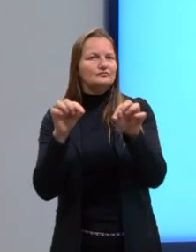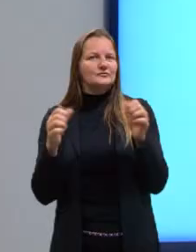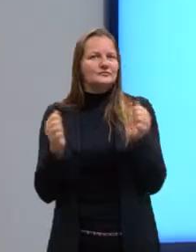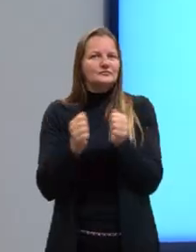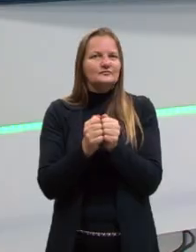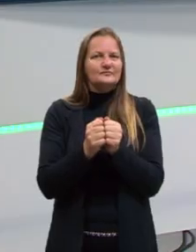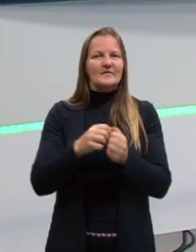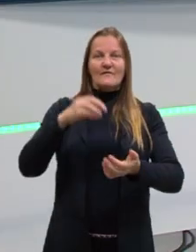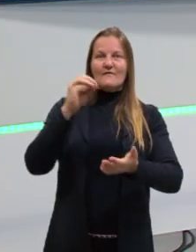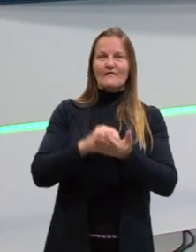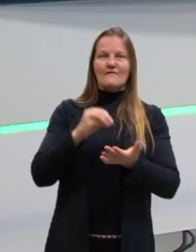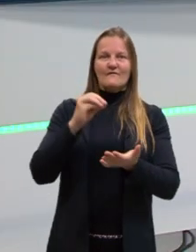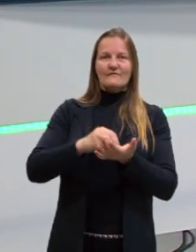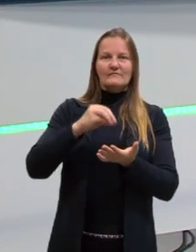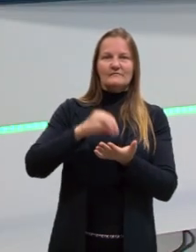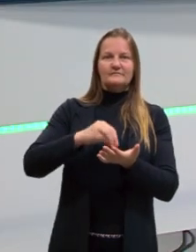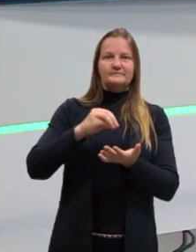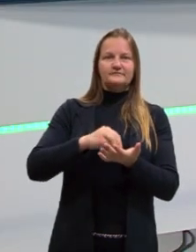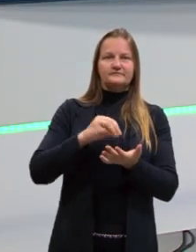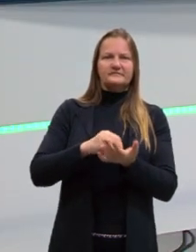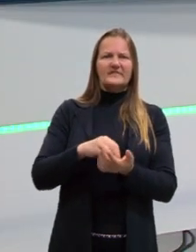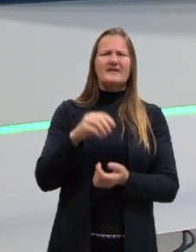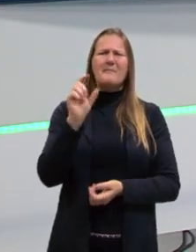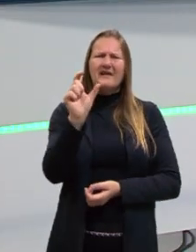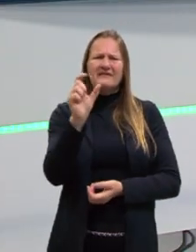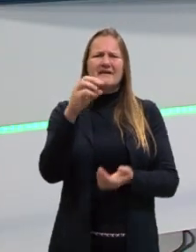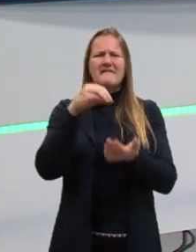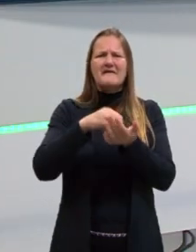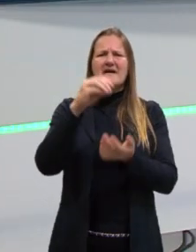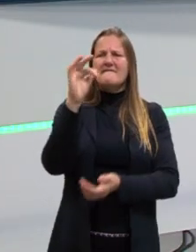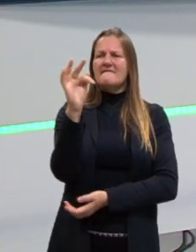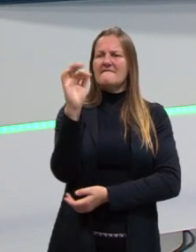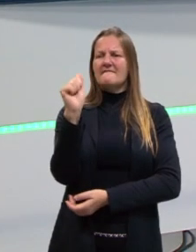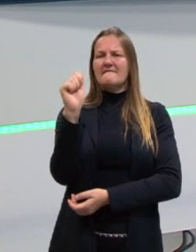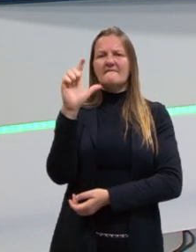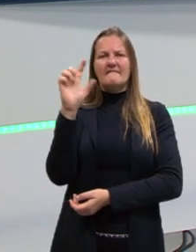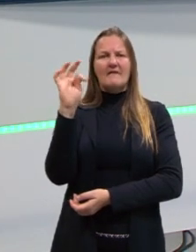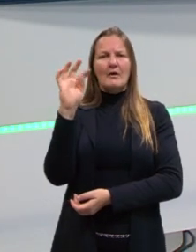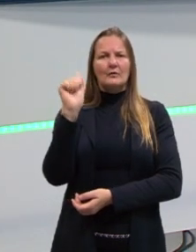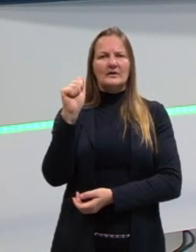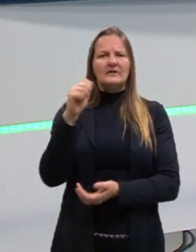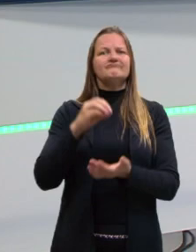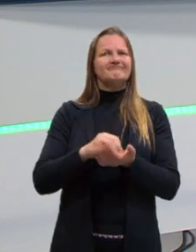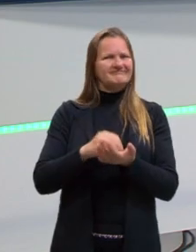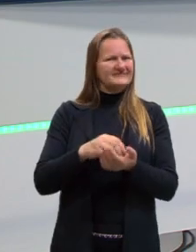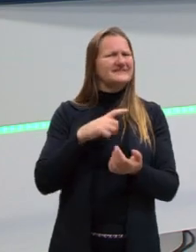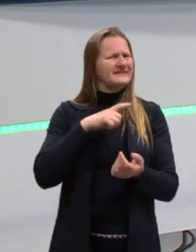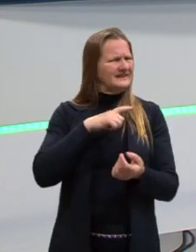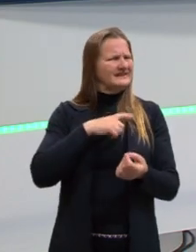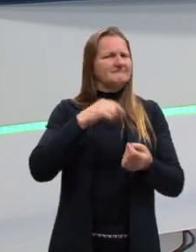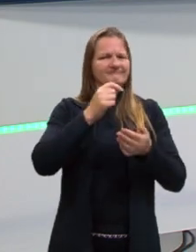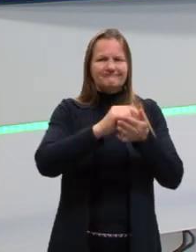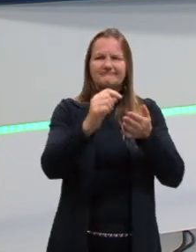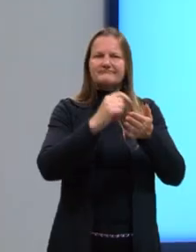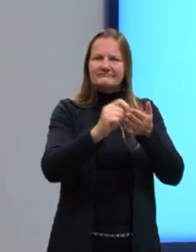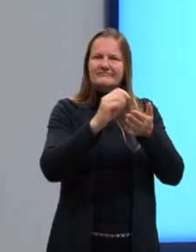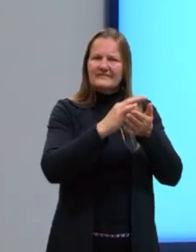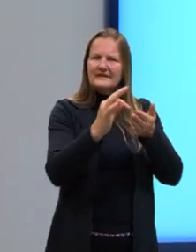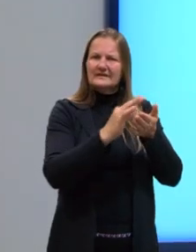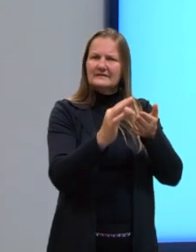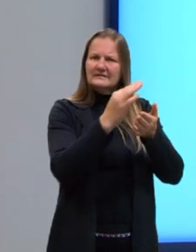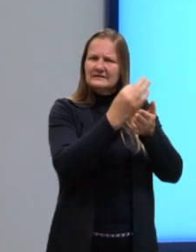Falta. A palavra falta também aparece muito nesses textos dissertativos